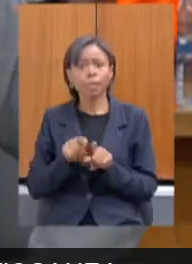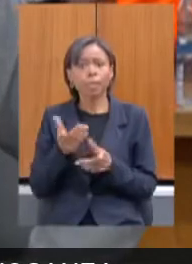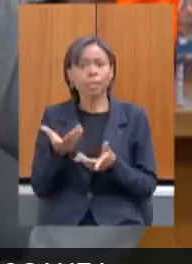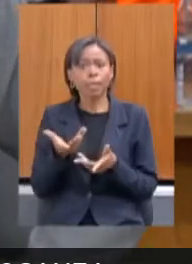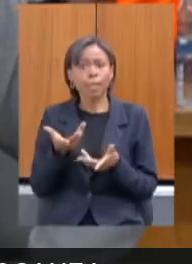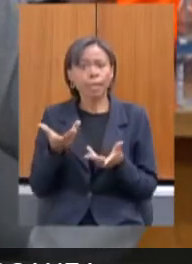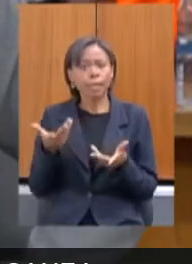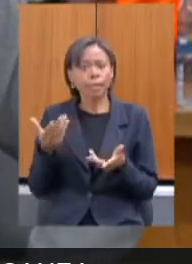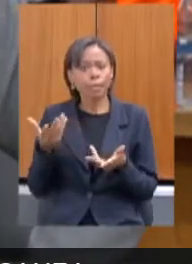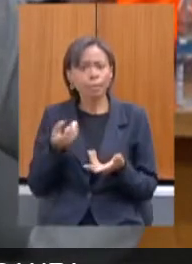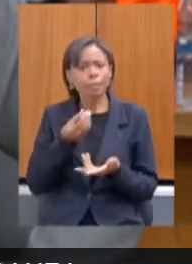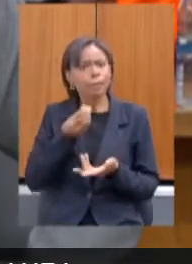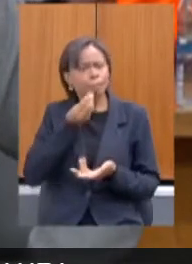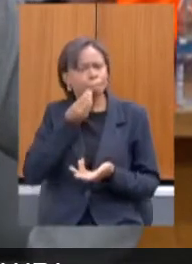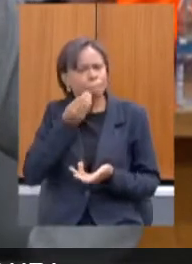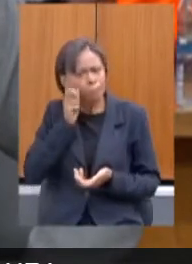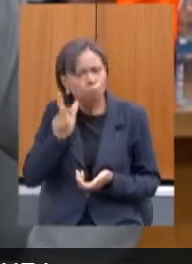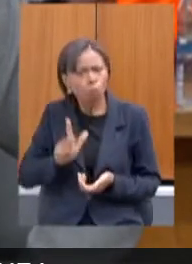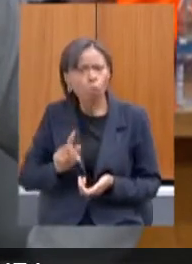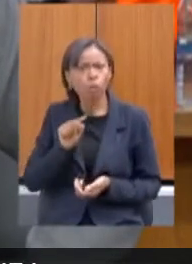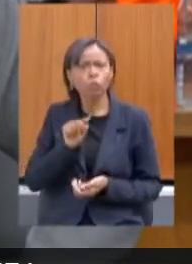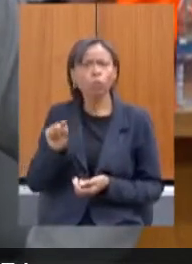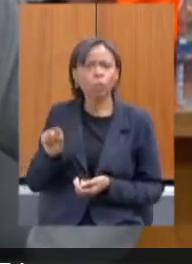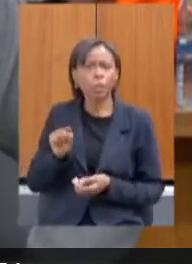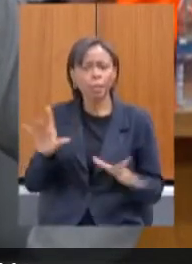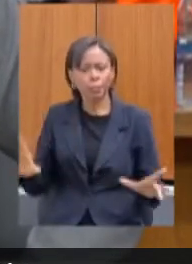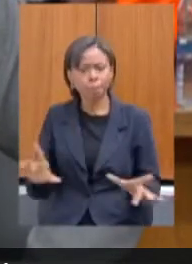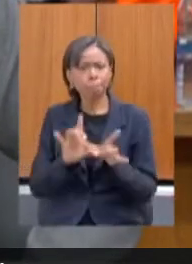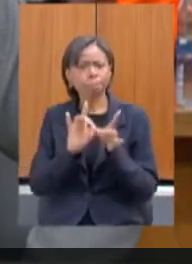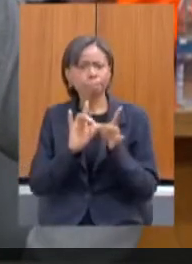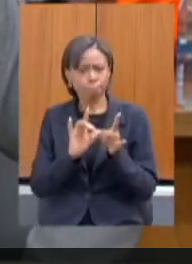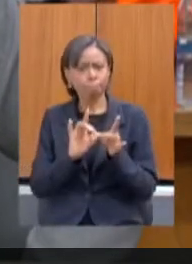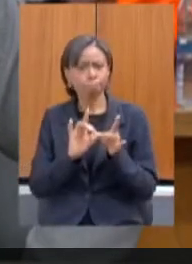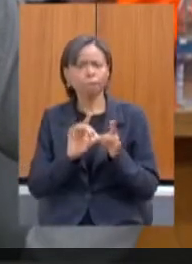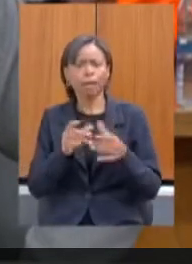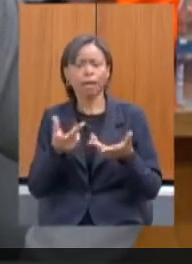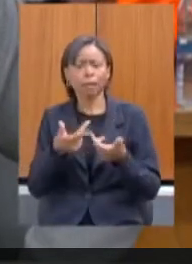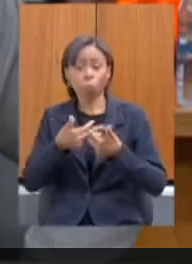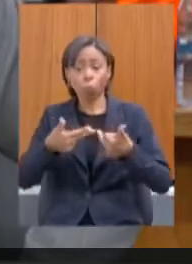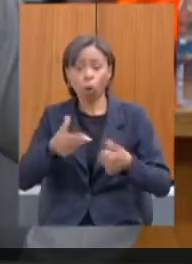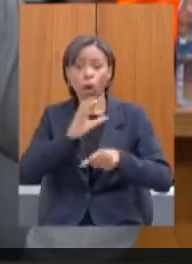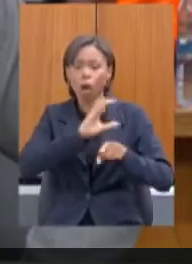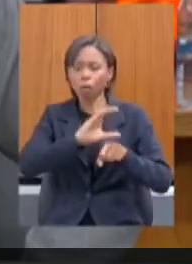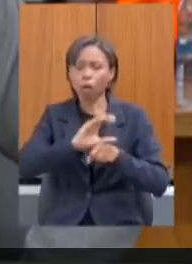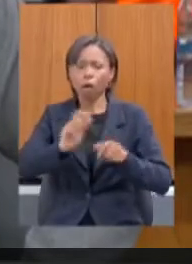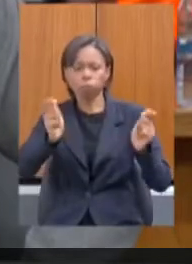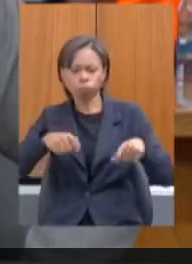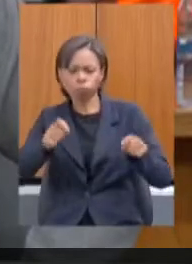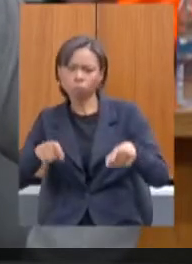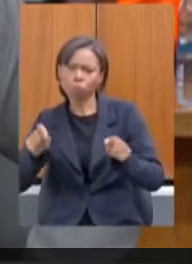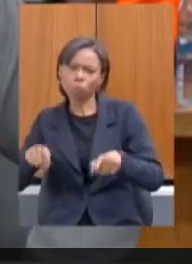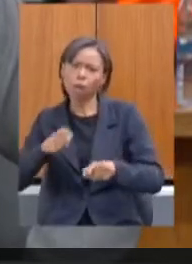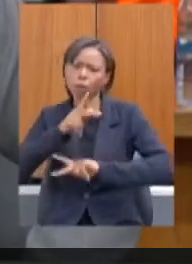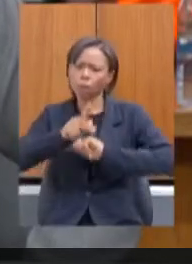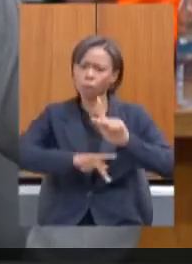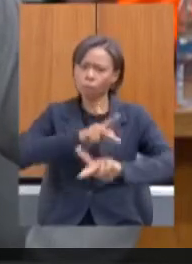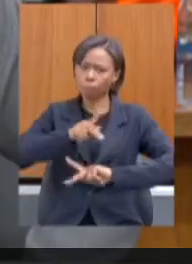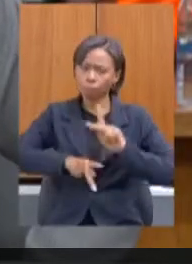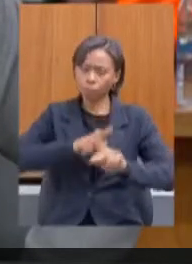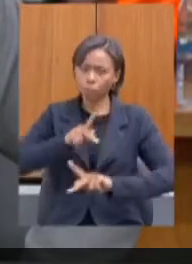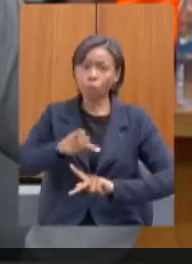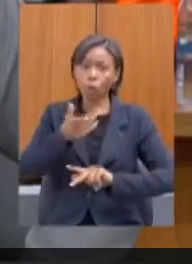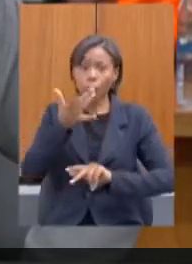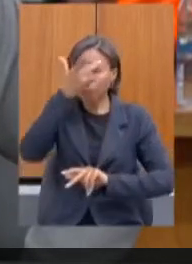perspicácia de fato conectar a capacitação que a gente precisa da nossa população, das pessoas que buscam esses